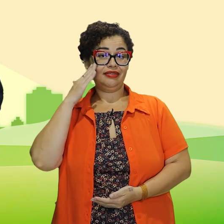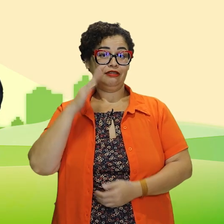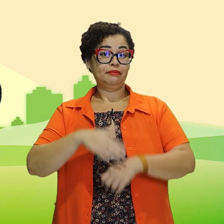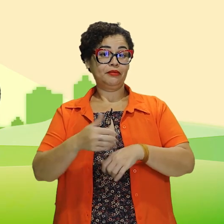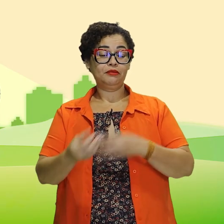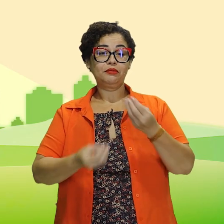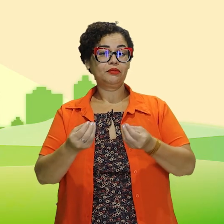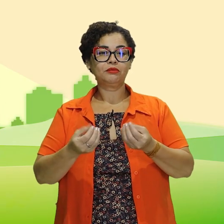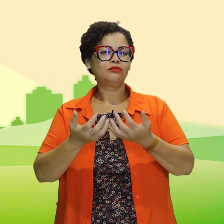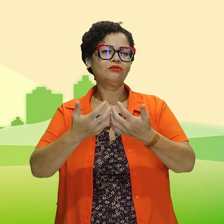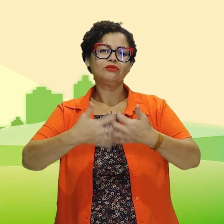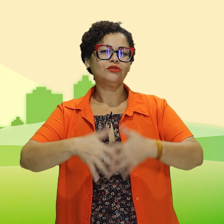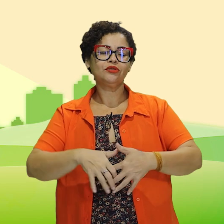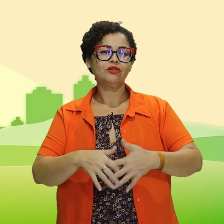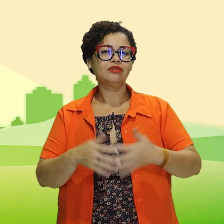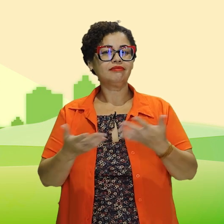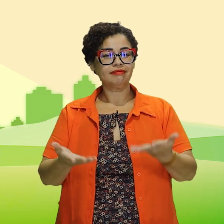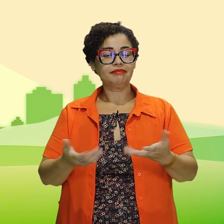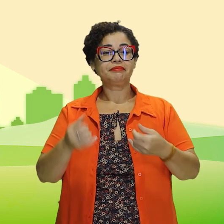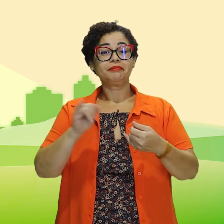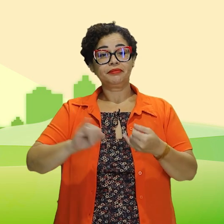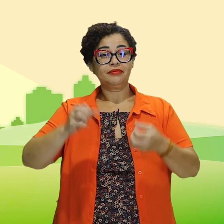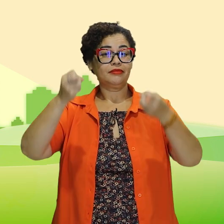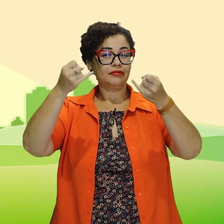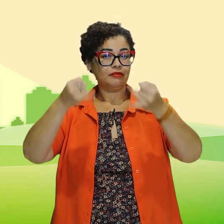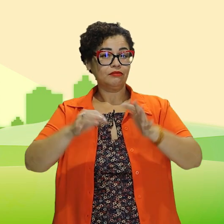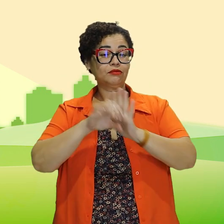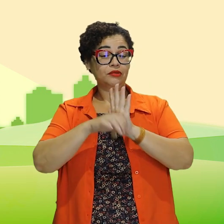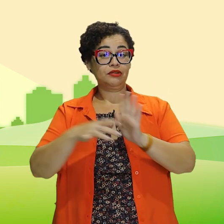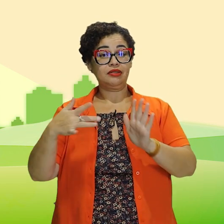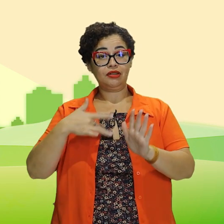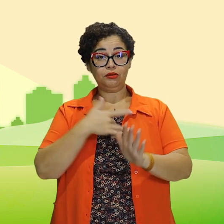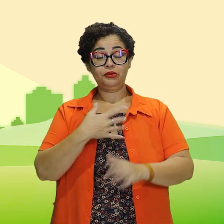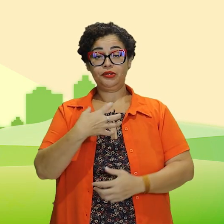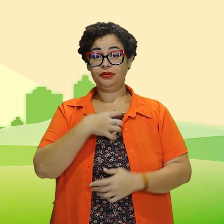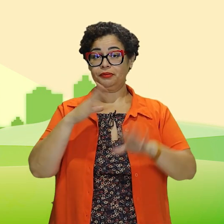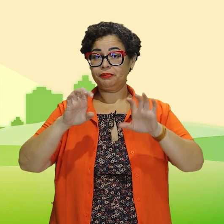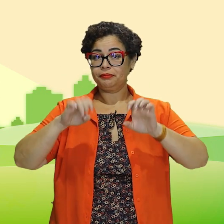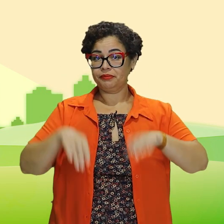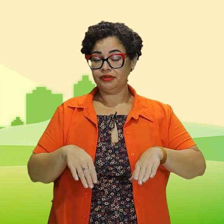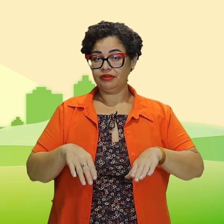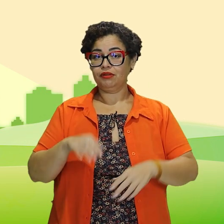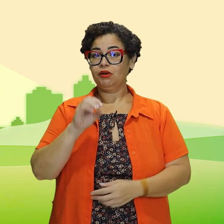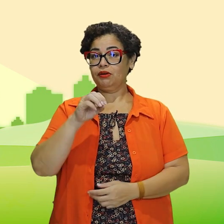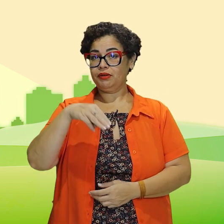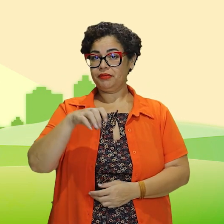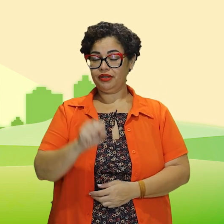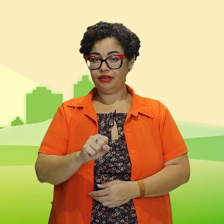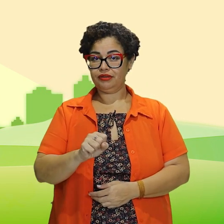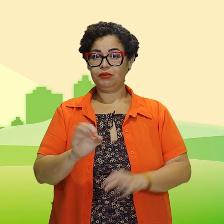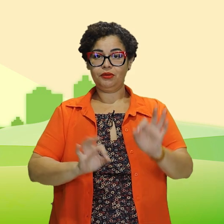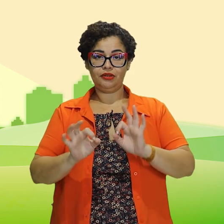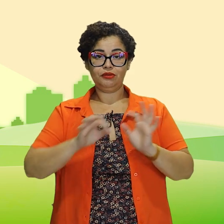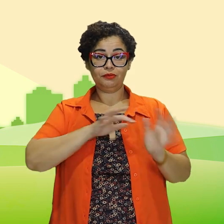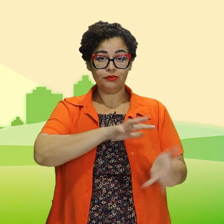Para entender melhor como funcionam esses temas, é importante explicar o conceito de saúde e bem-estar, segundo